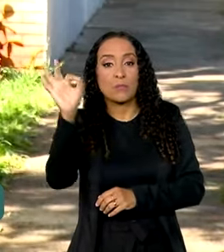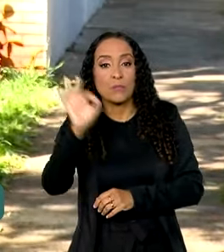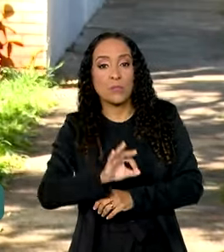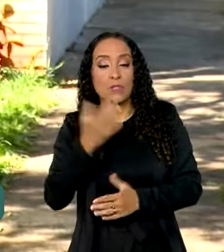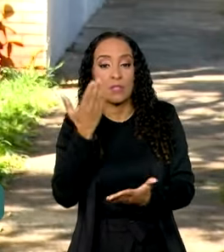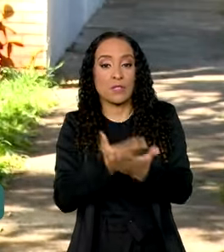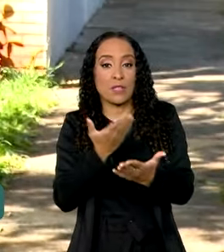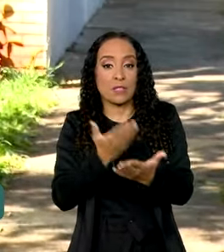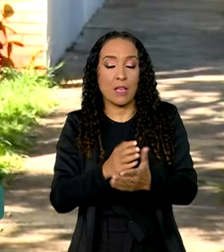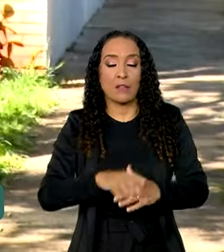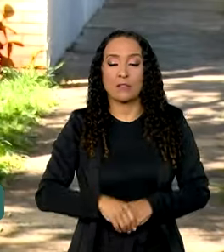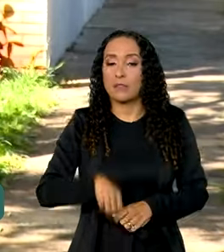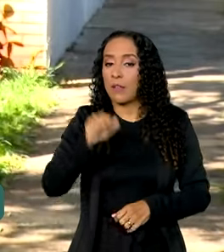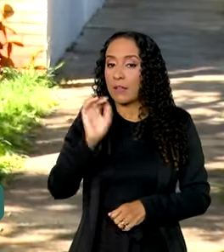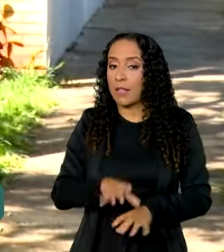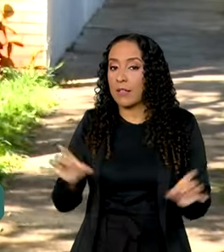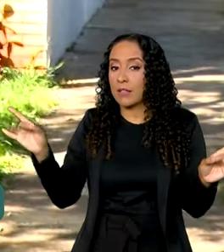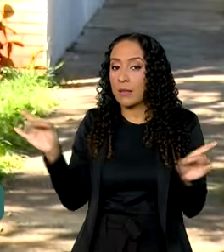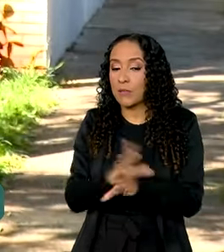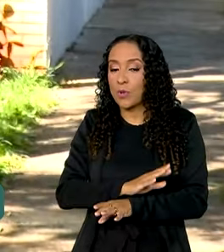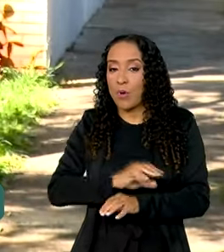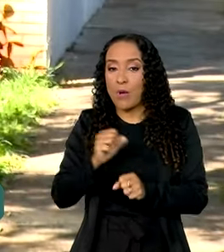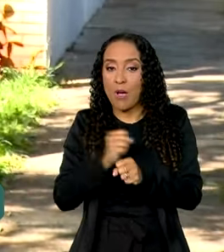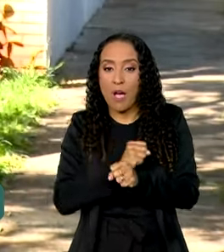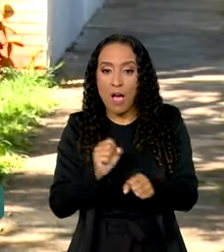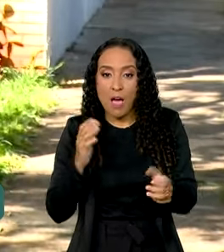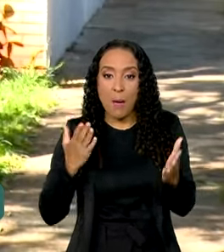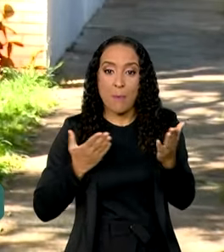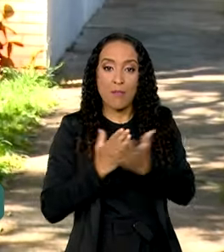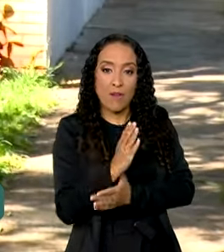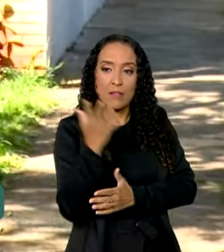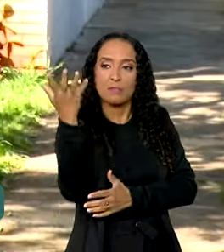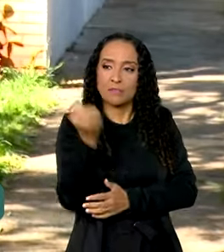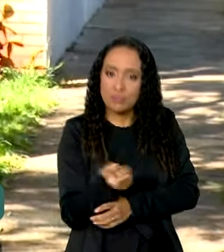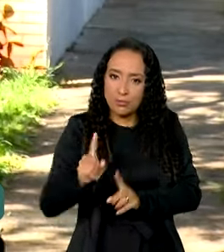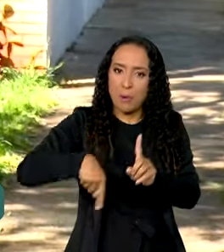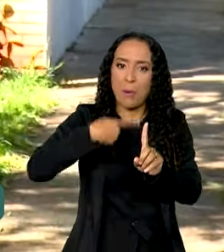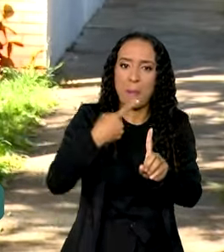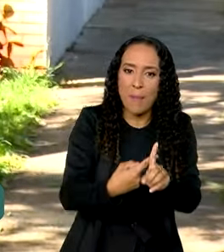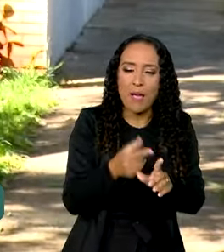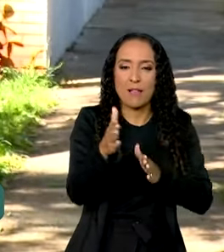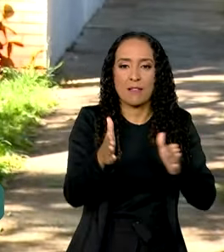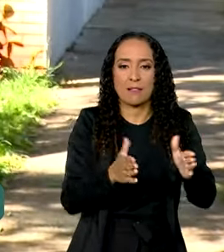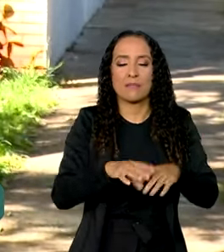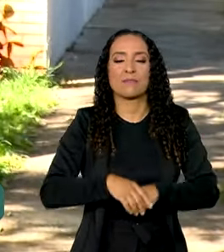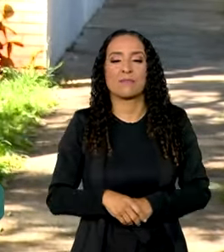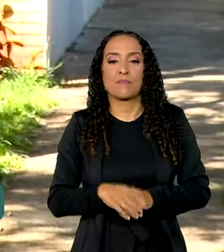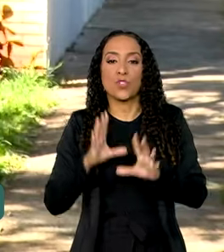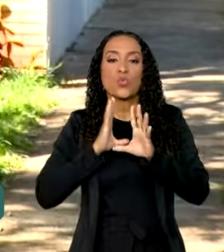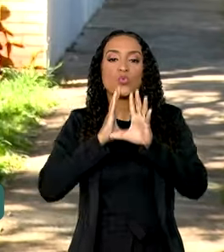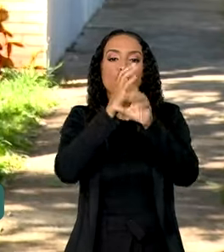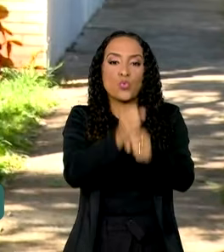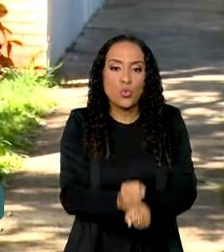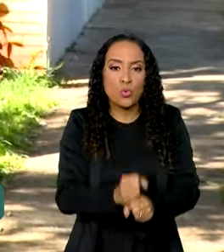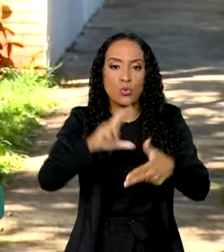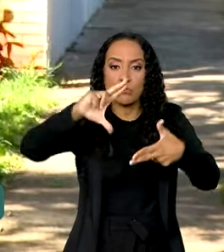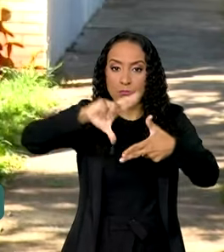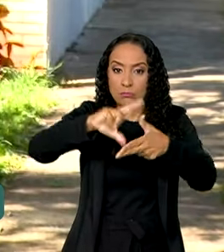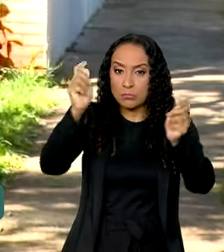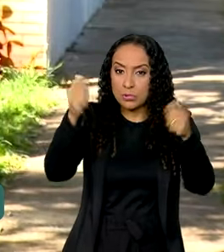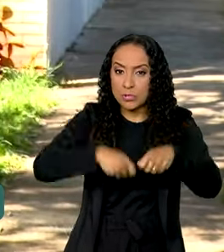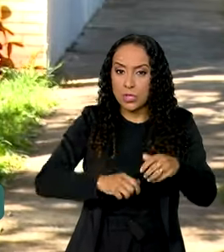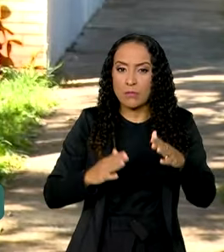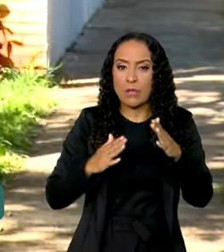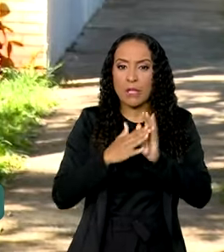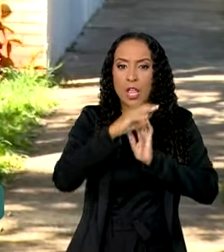das aulas. E quem concluir o ano escolar com aprovação recebe ainda mais uma parcela. Somando tudo, o Pé de Meia pode chegar